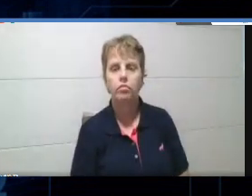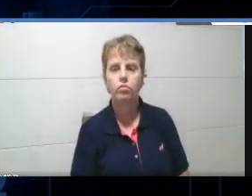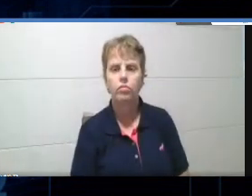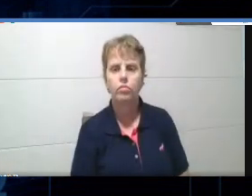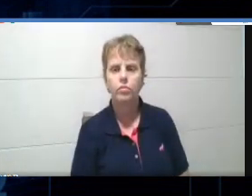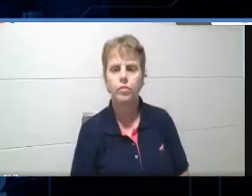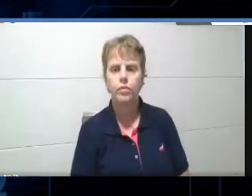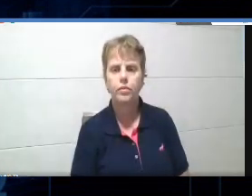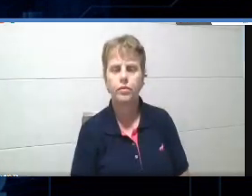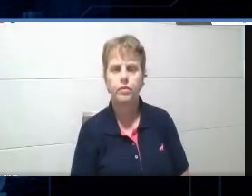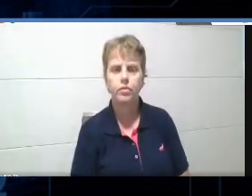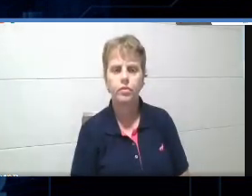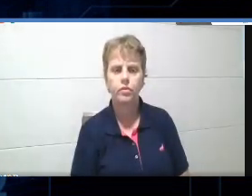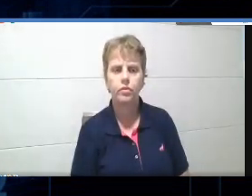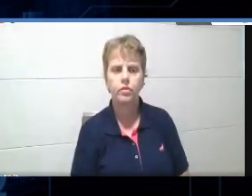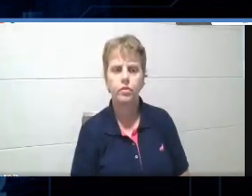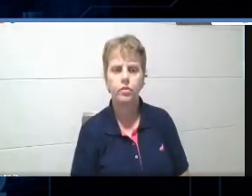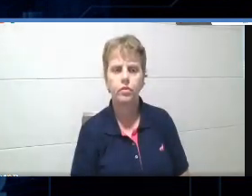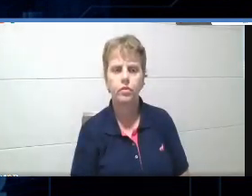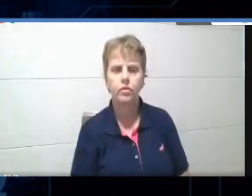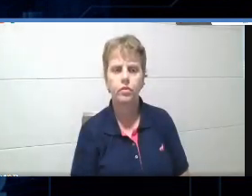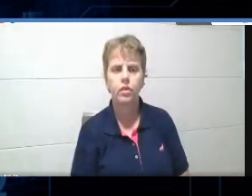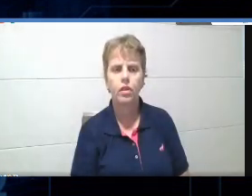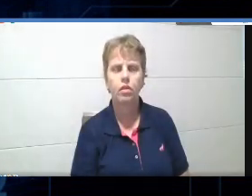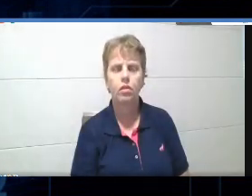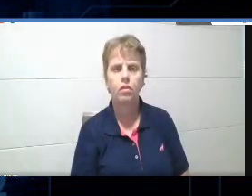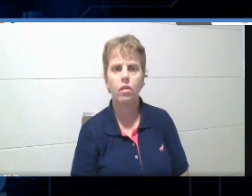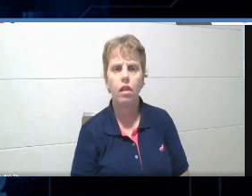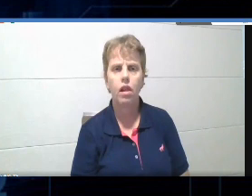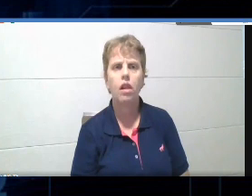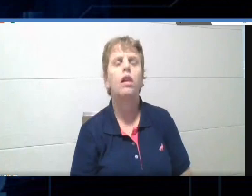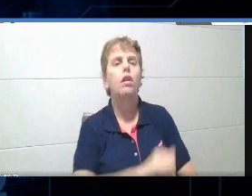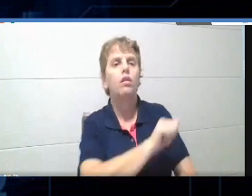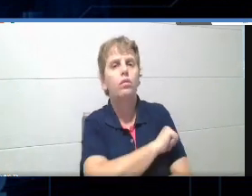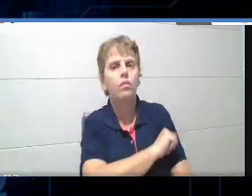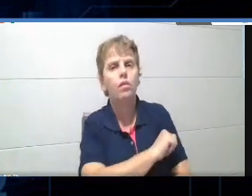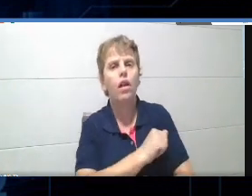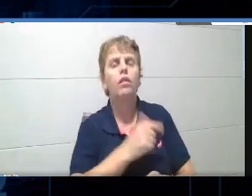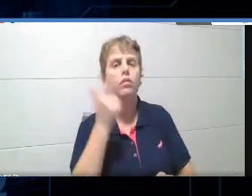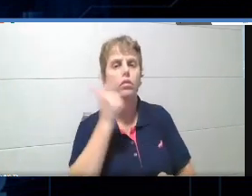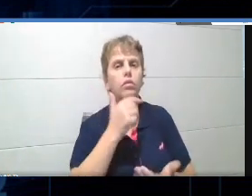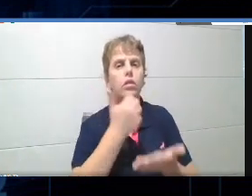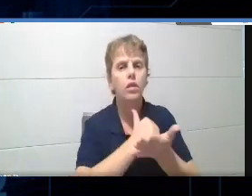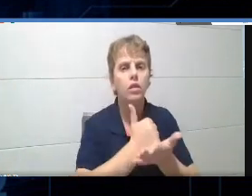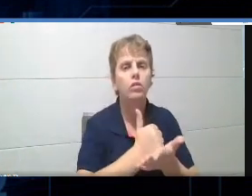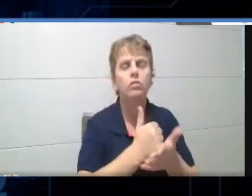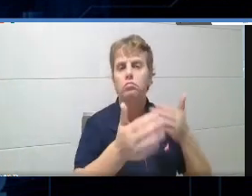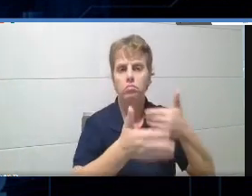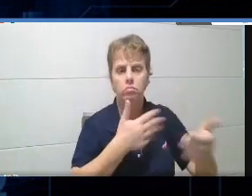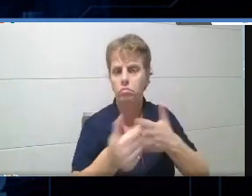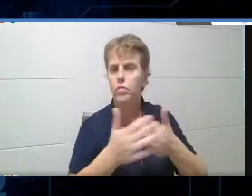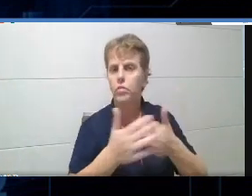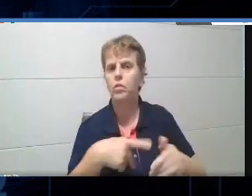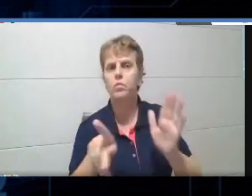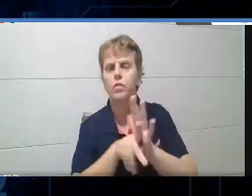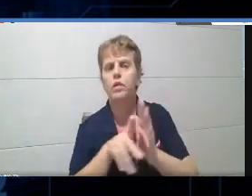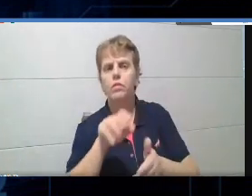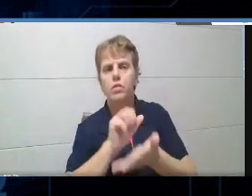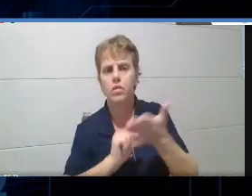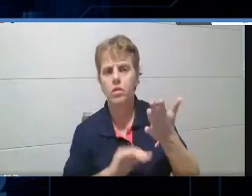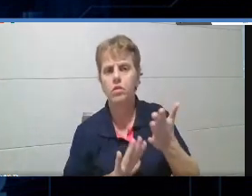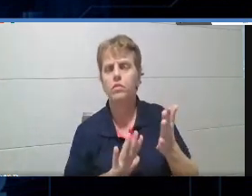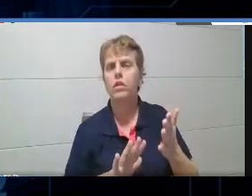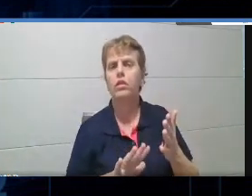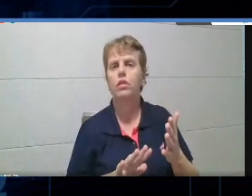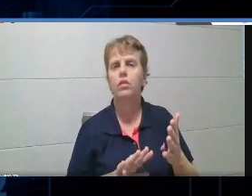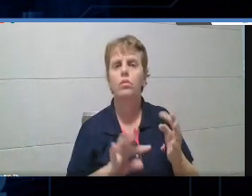Esse quiz, o aluno, ele pode jogar a hora que ele quiser, ou caso ele tenha uma tarefa, ou somente no horário que está todo mundo logado, que nem o professor